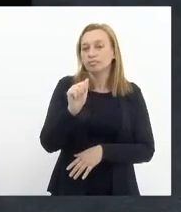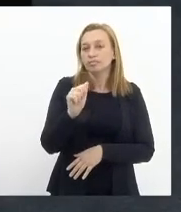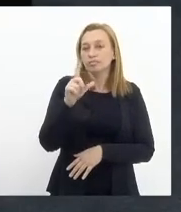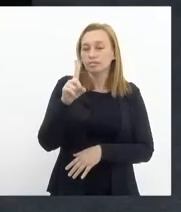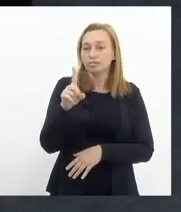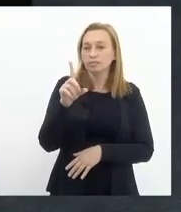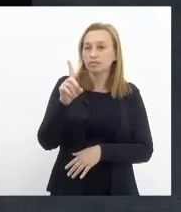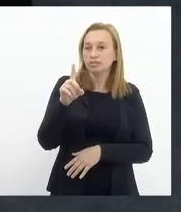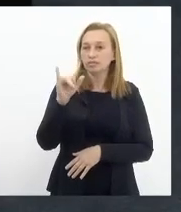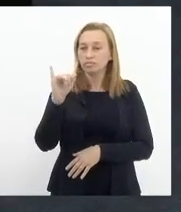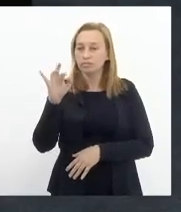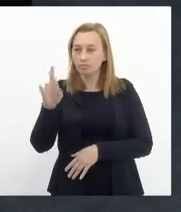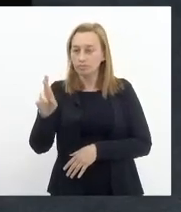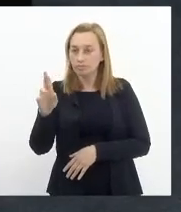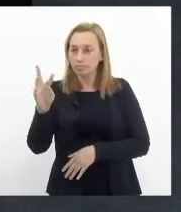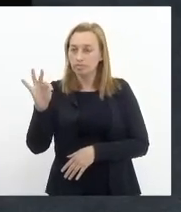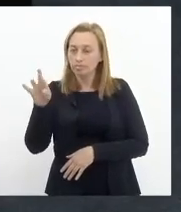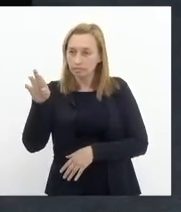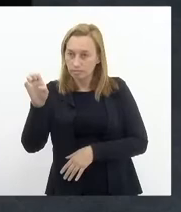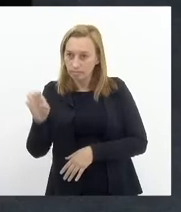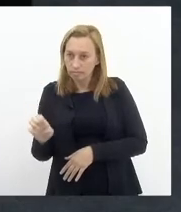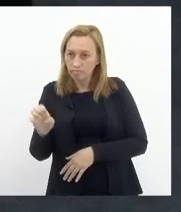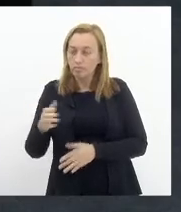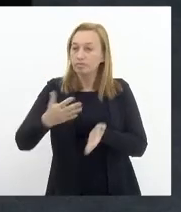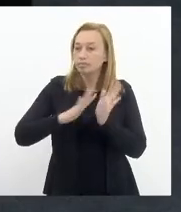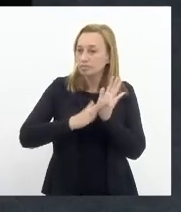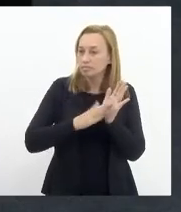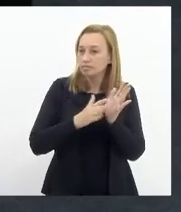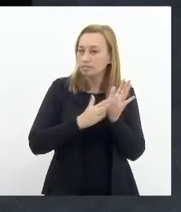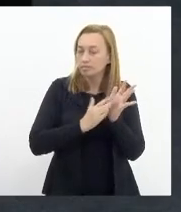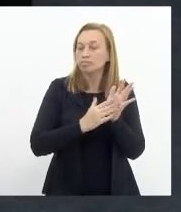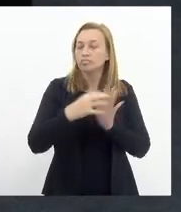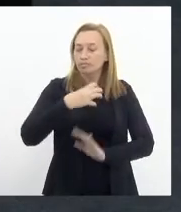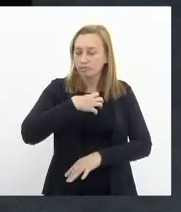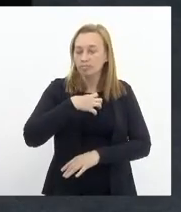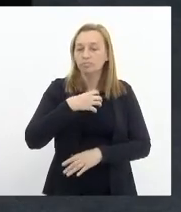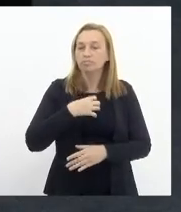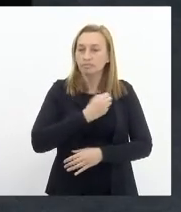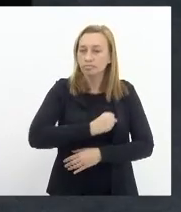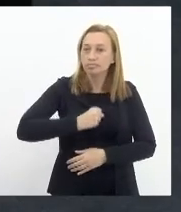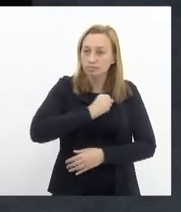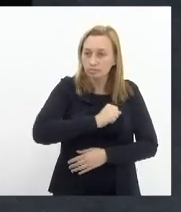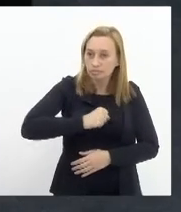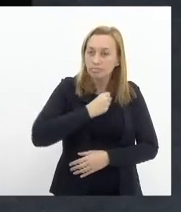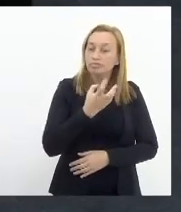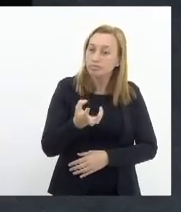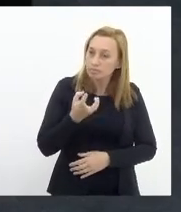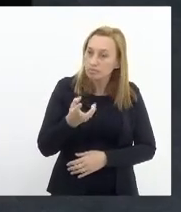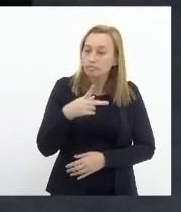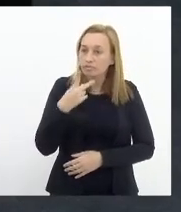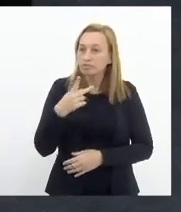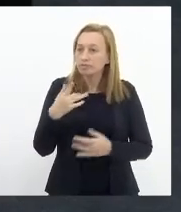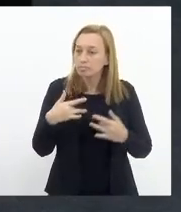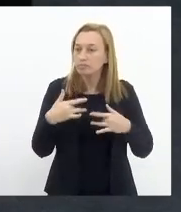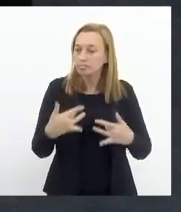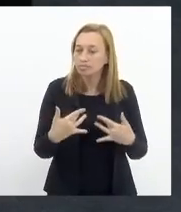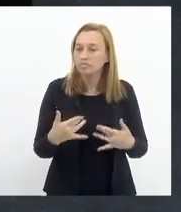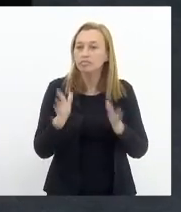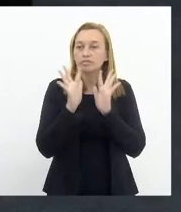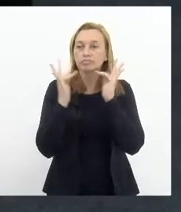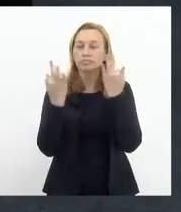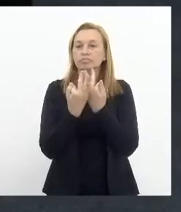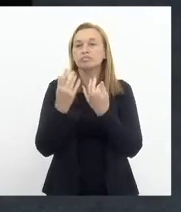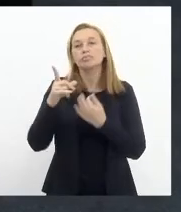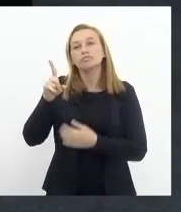Blanc que o samba inclusive sente falta e eu quero aqui expressar minha solidariedade a família do